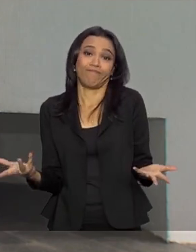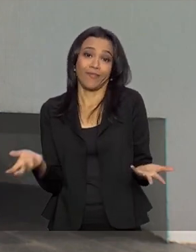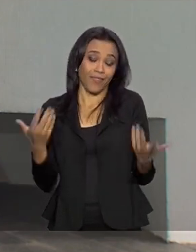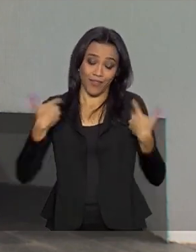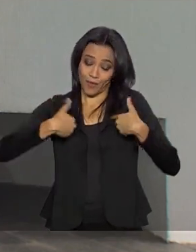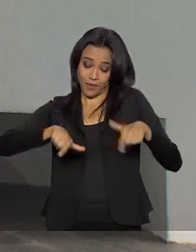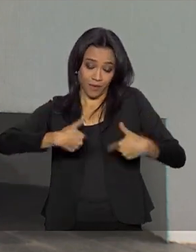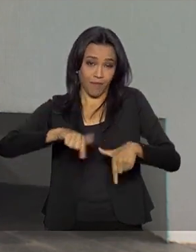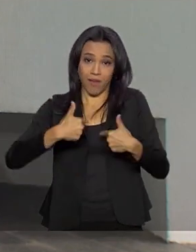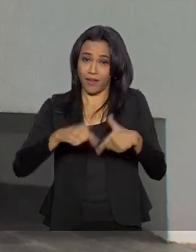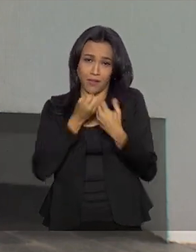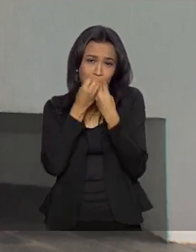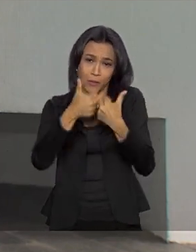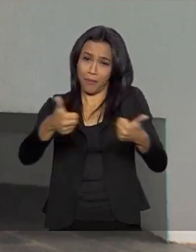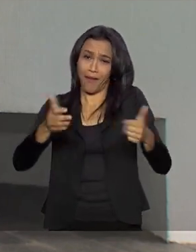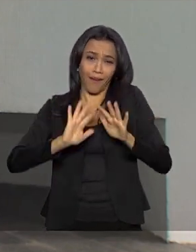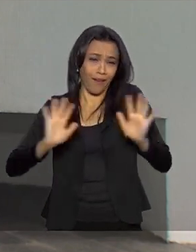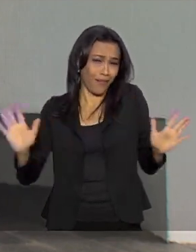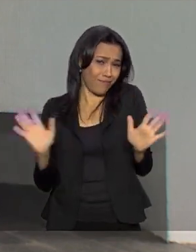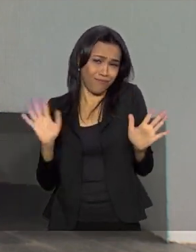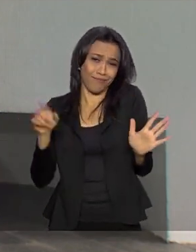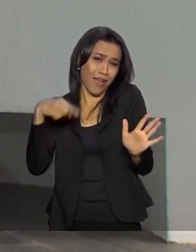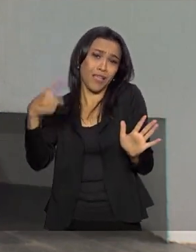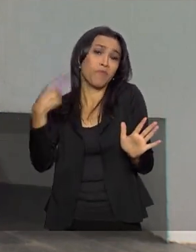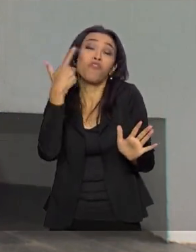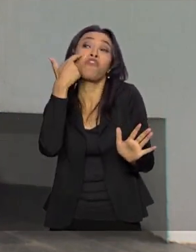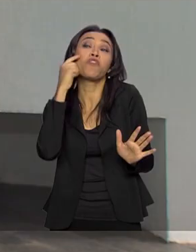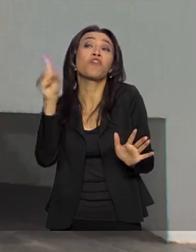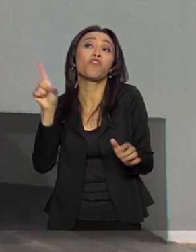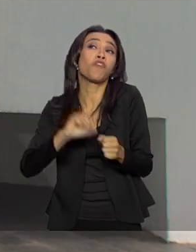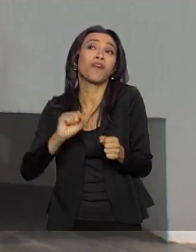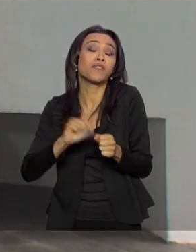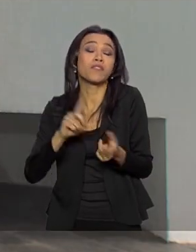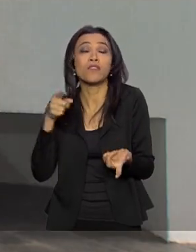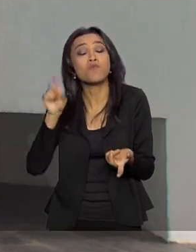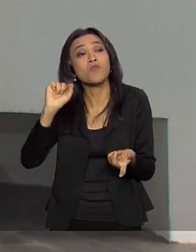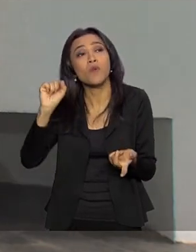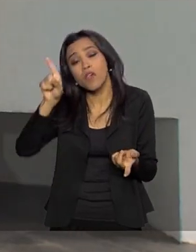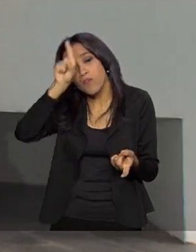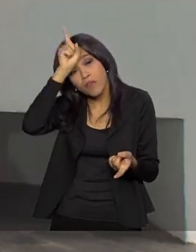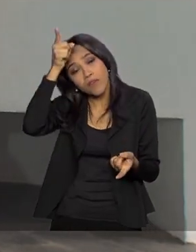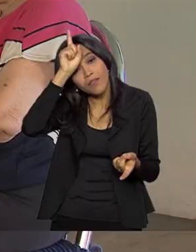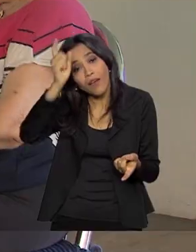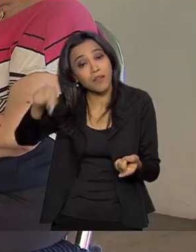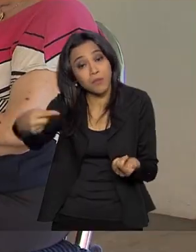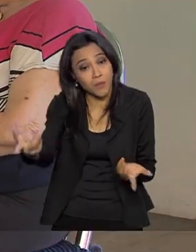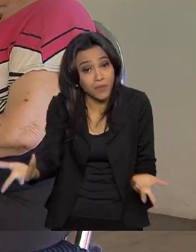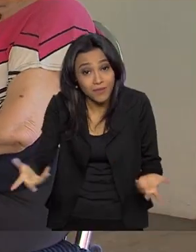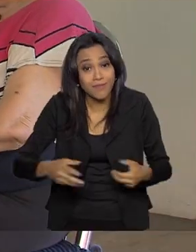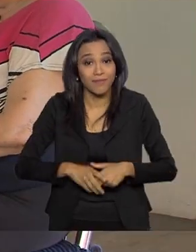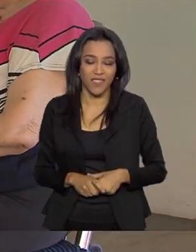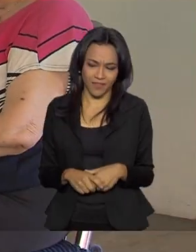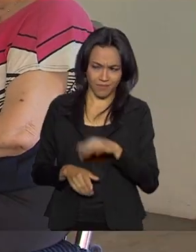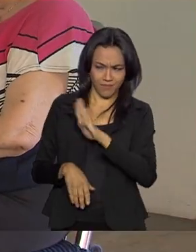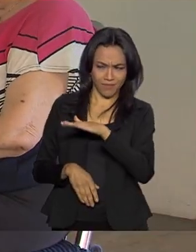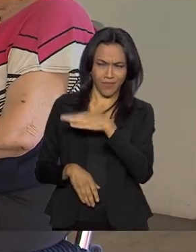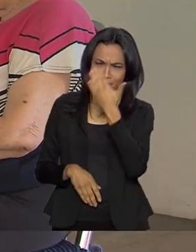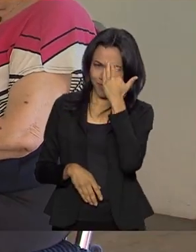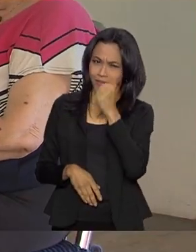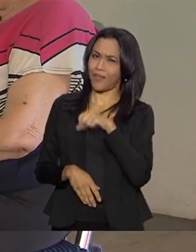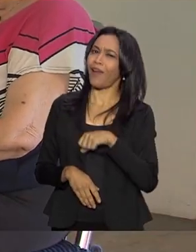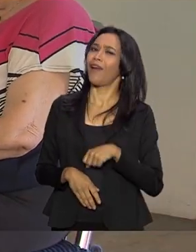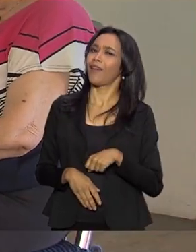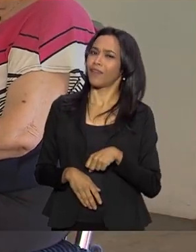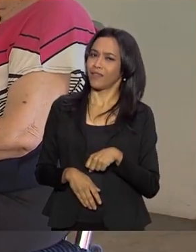estou trabalhando, está tudo bem, e depois eu vou ver o que eu vou fazer, o que eu vou inventar, que fazer. E eu sei que no seu